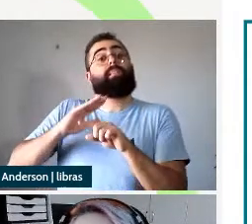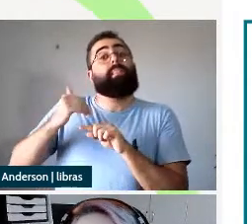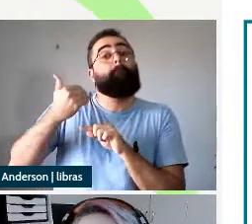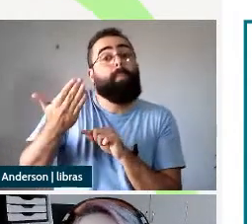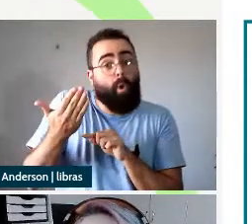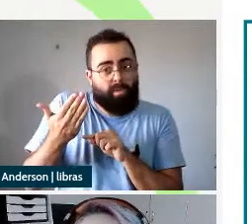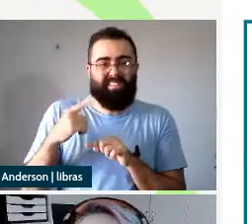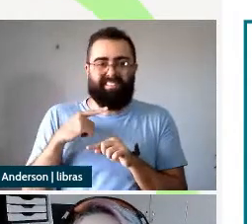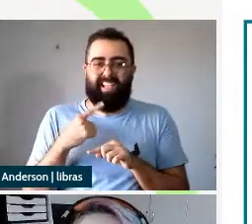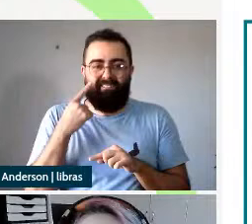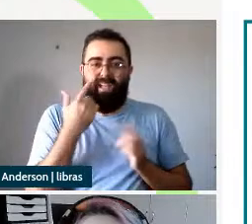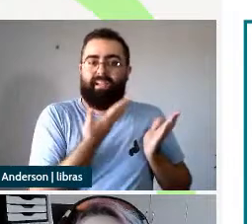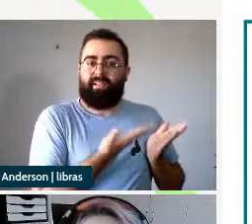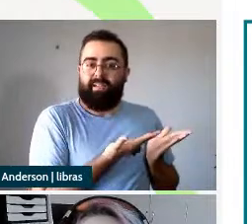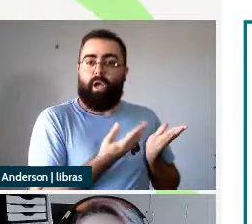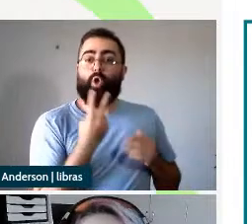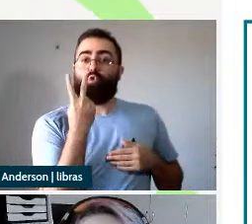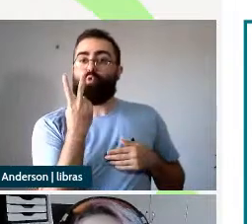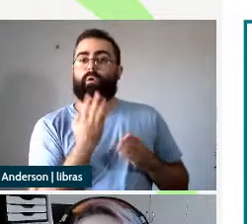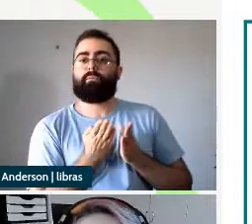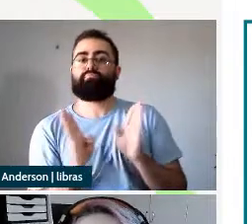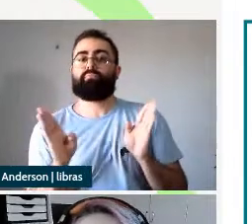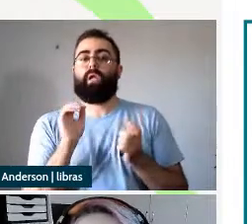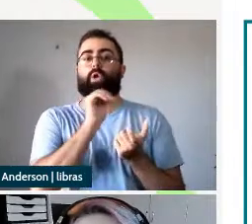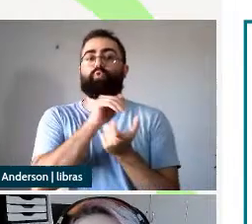na sintaxe e na morfologia